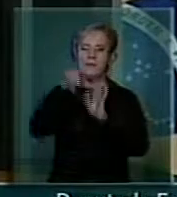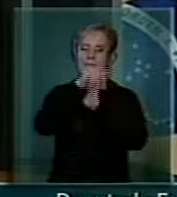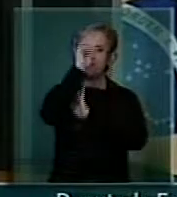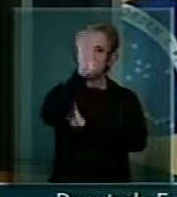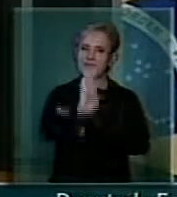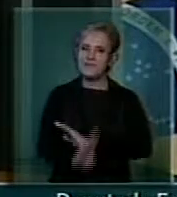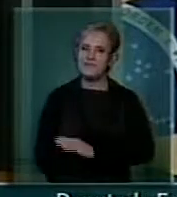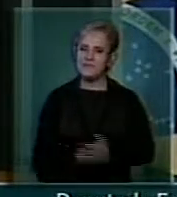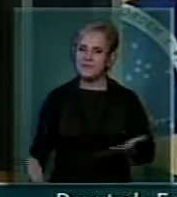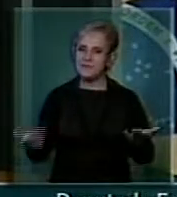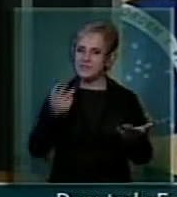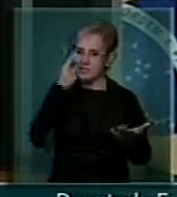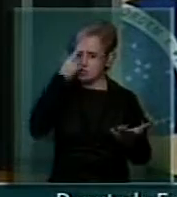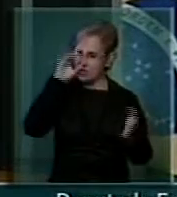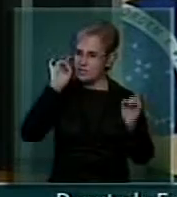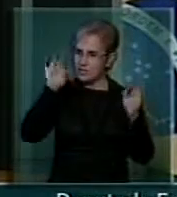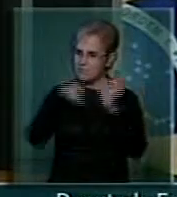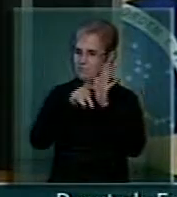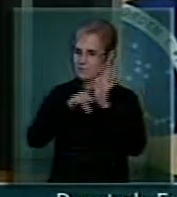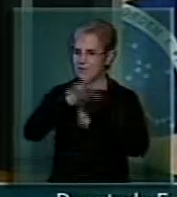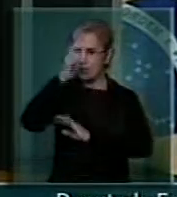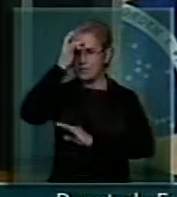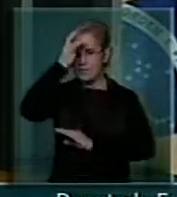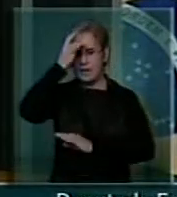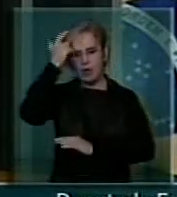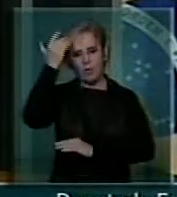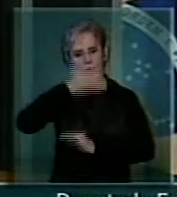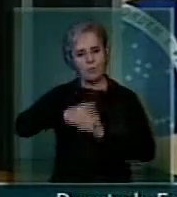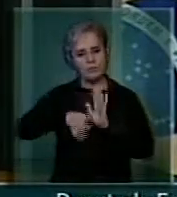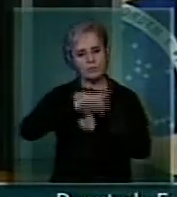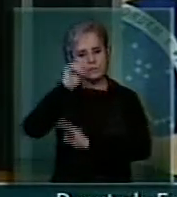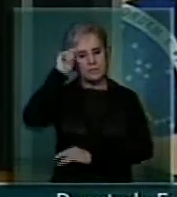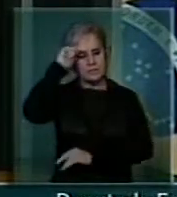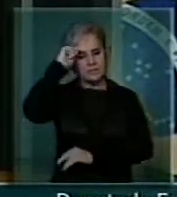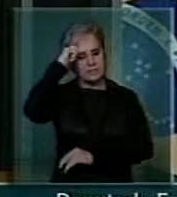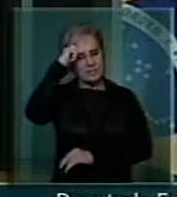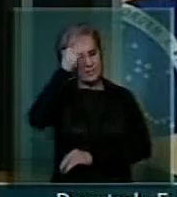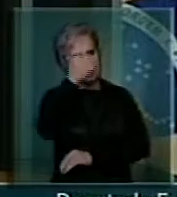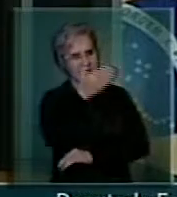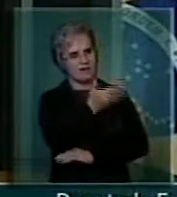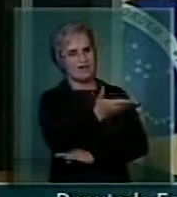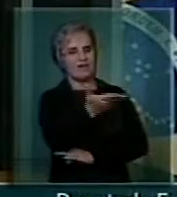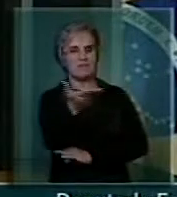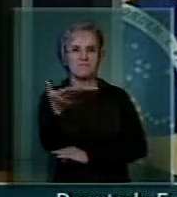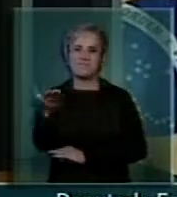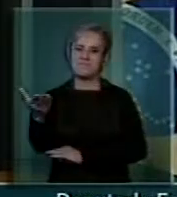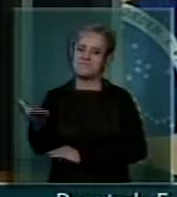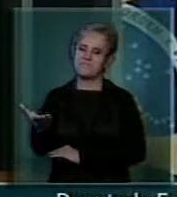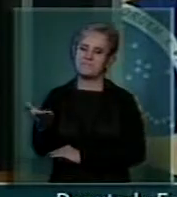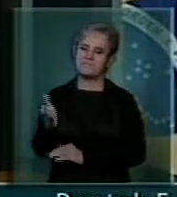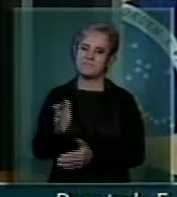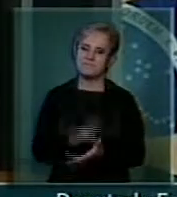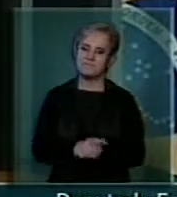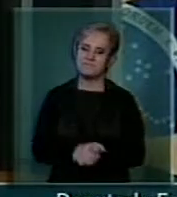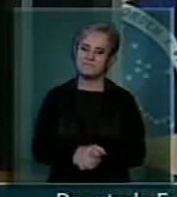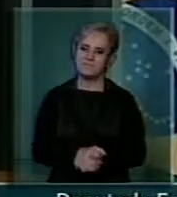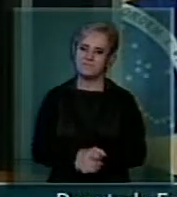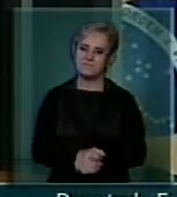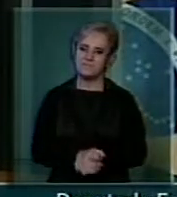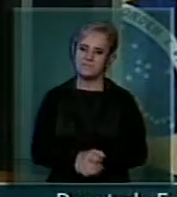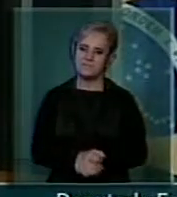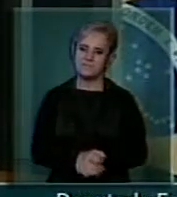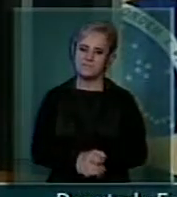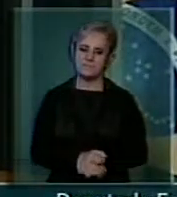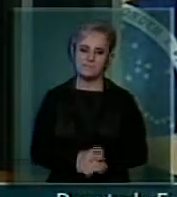o Dia da Consciência Negra, meu companheiro Luiz Alberto, um lutador e um grande